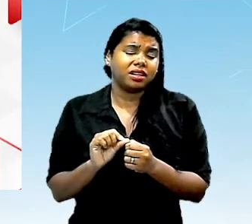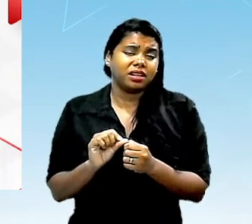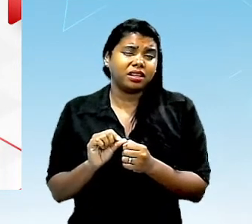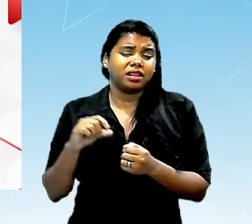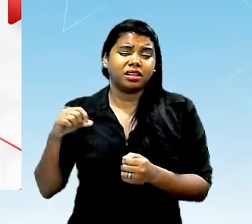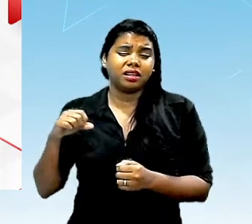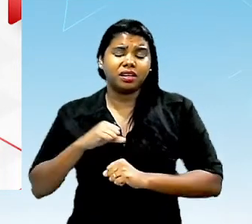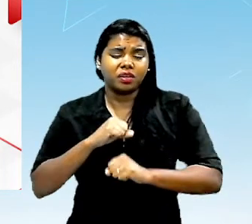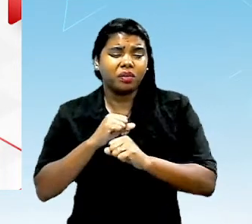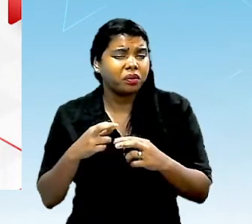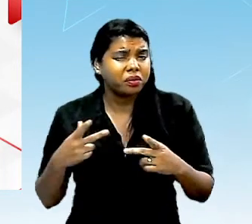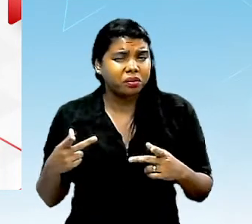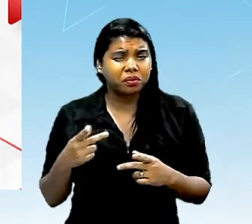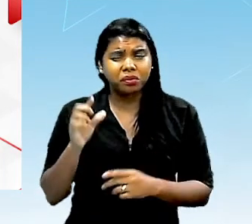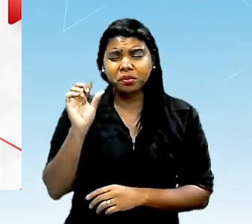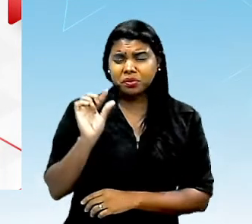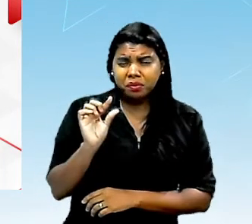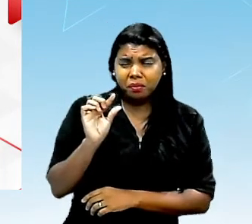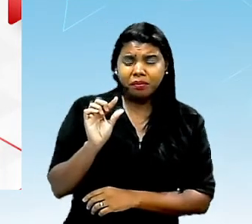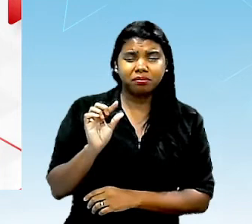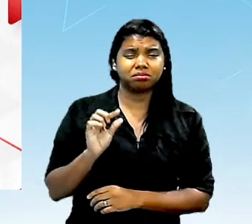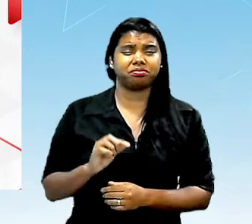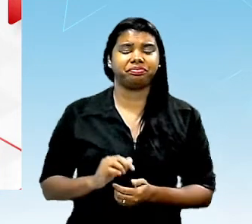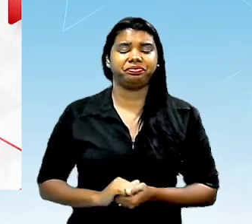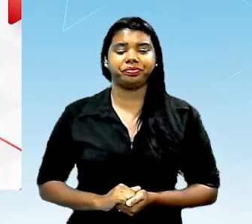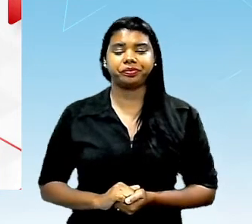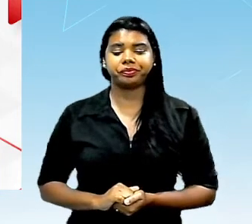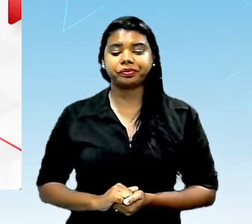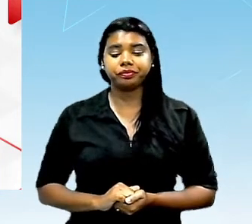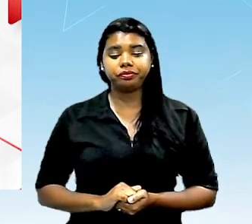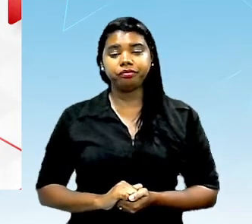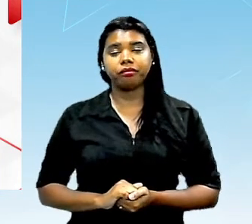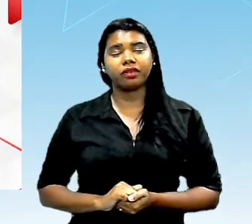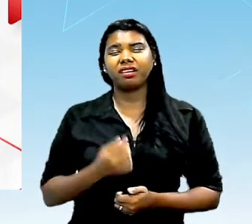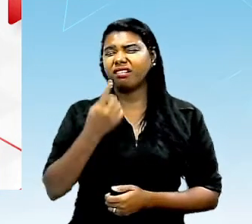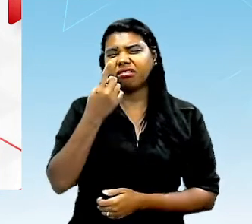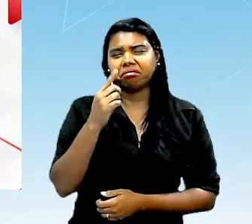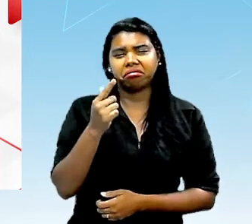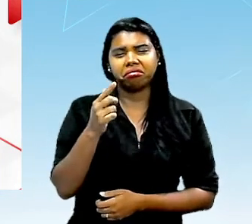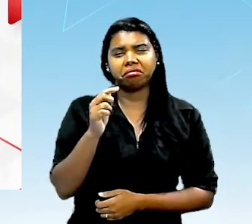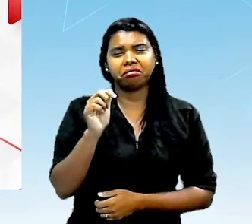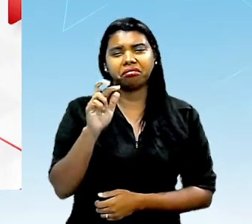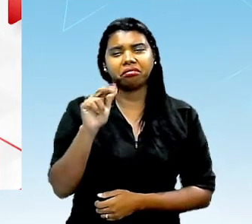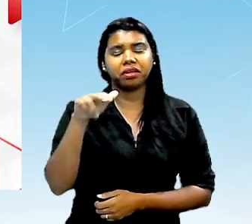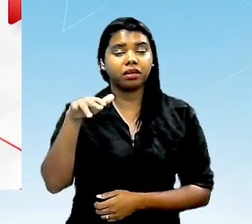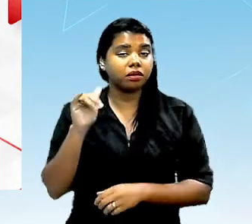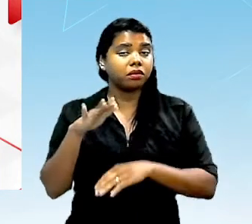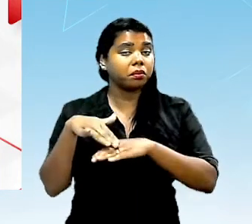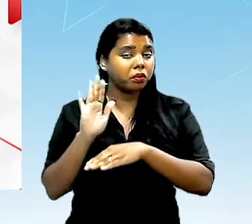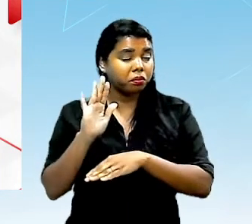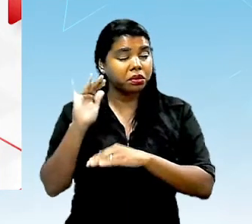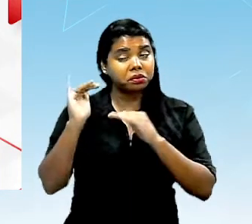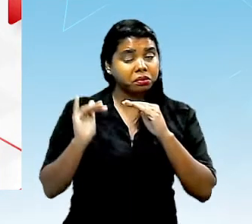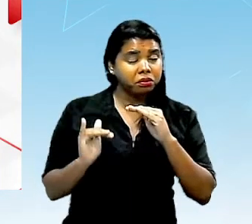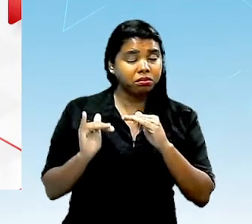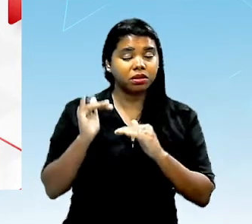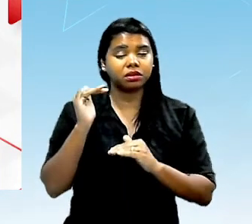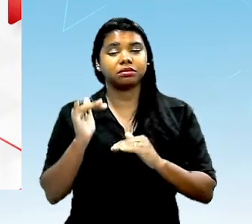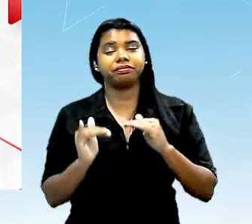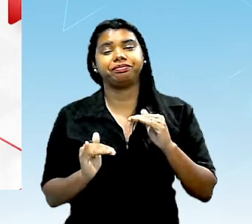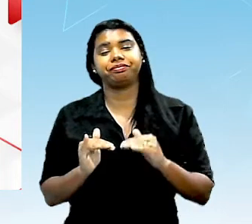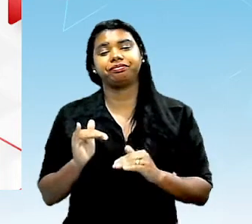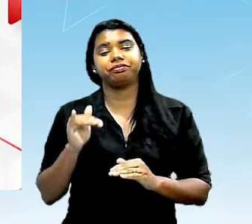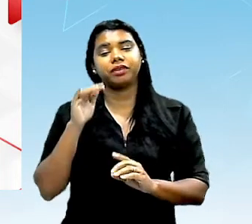idade, digamos assim com baixa intensidade, aí 1 grama talvez um pouquinho mais, um pouquinho menos tudo isso vai